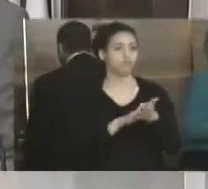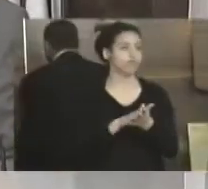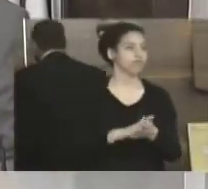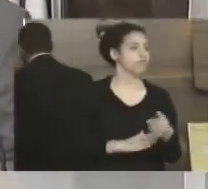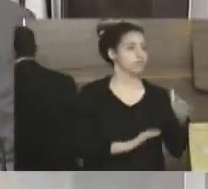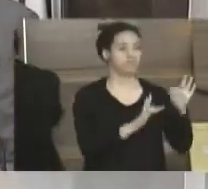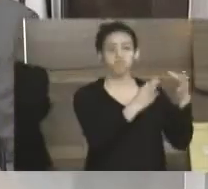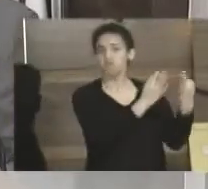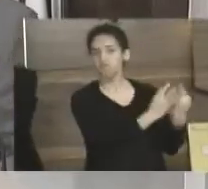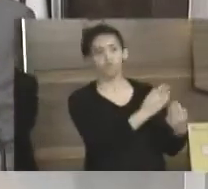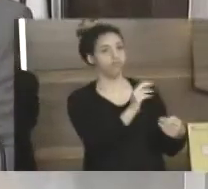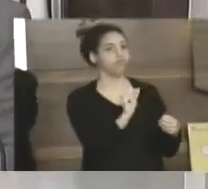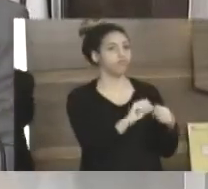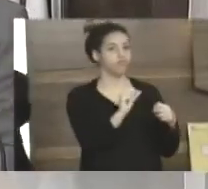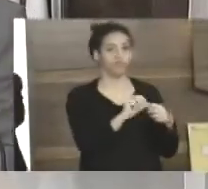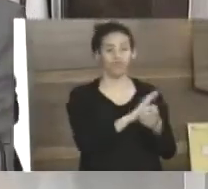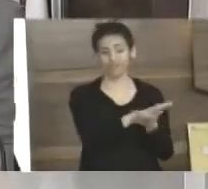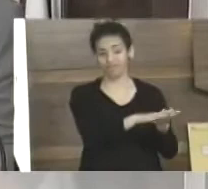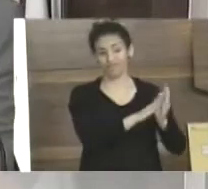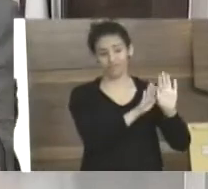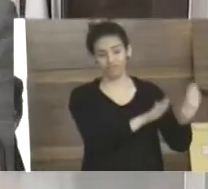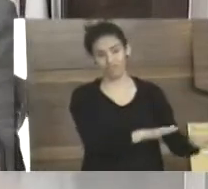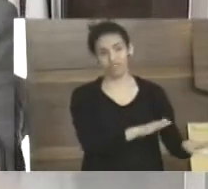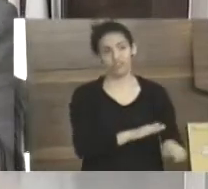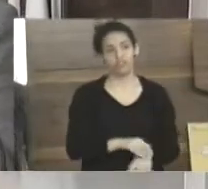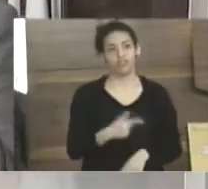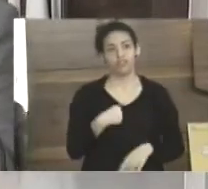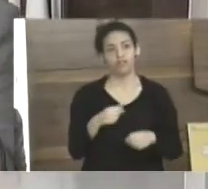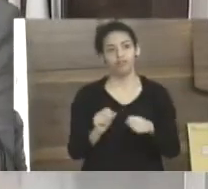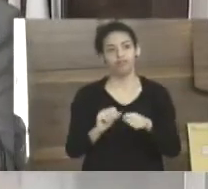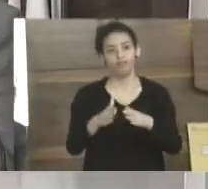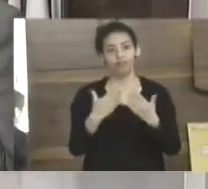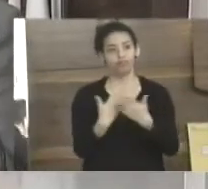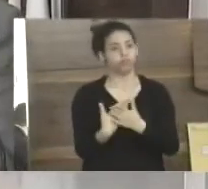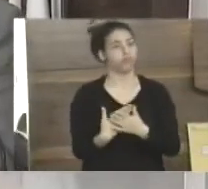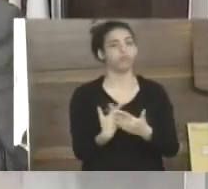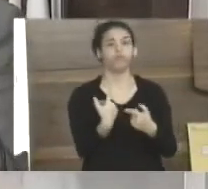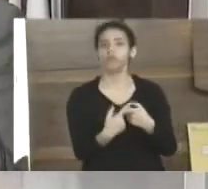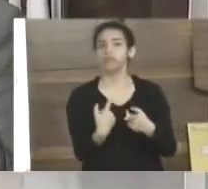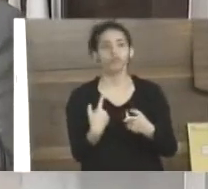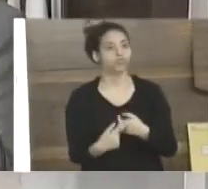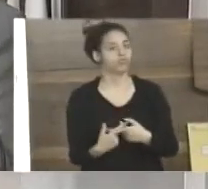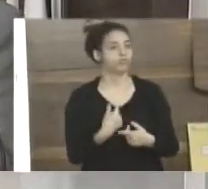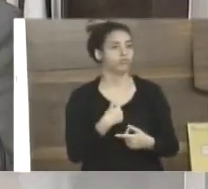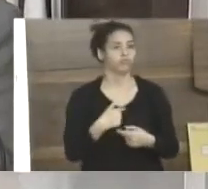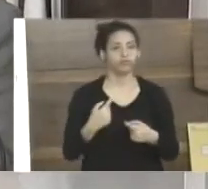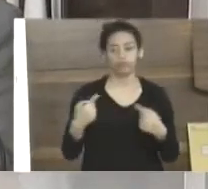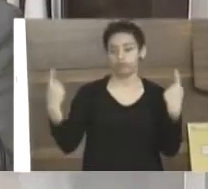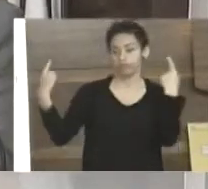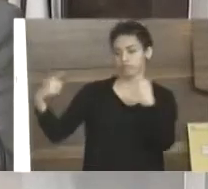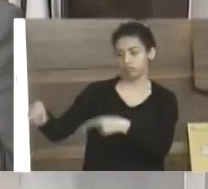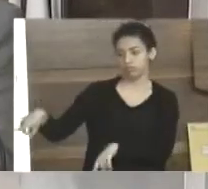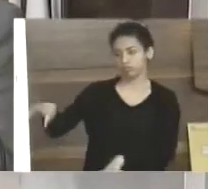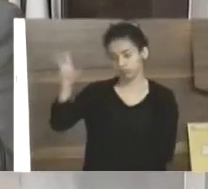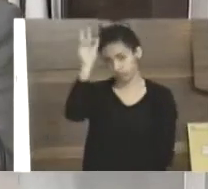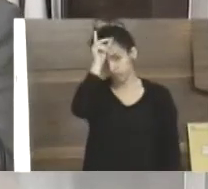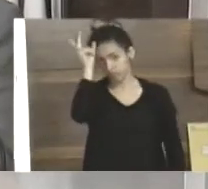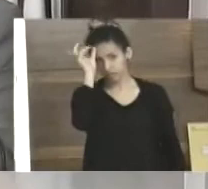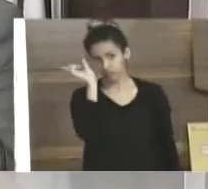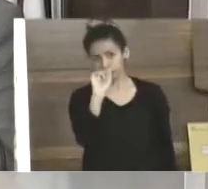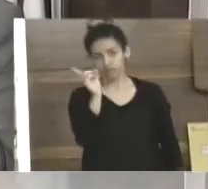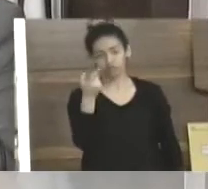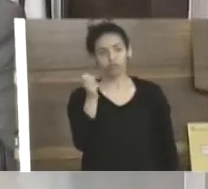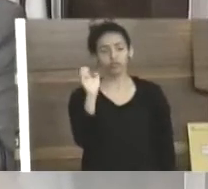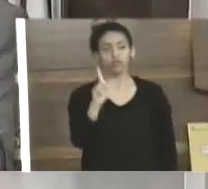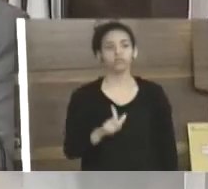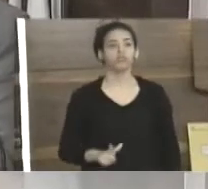a sua própria família faz. Então, eu estou fazendo esse requerimento, não é fazendo oposição ao prefeito Fernando Jordão,